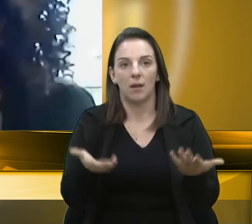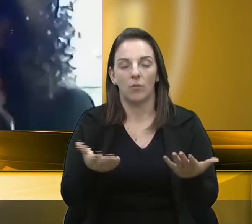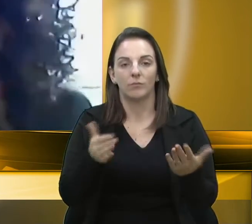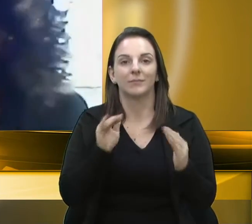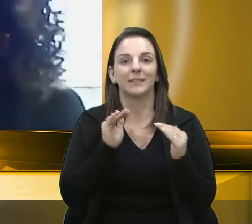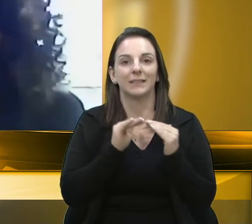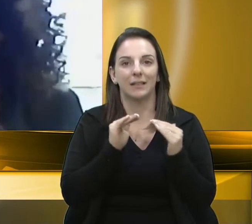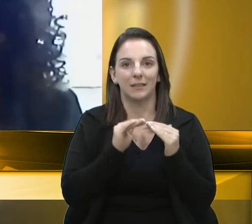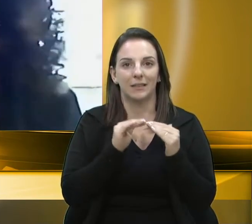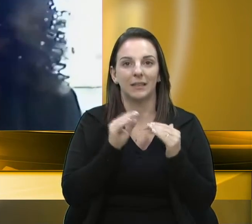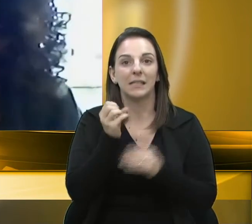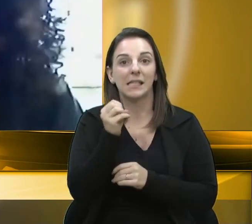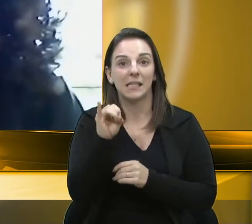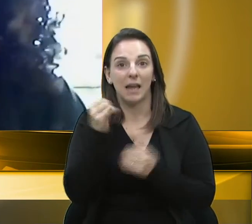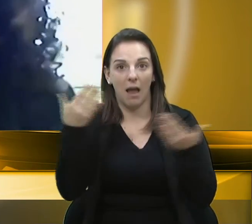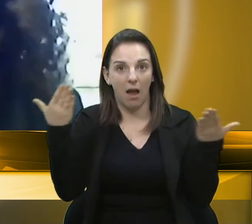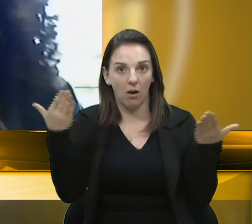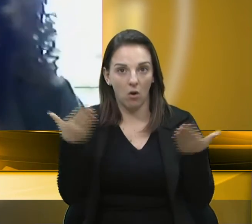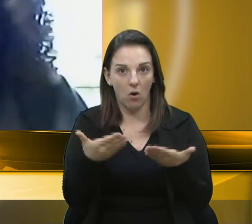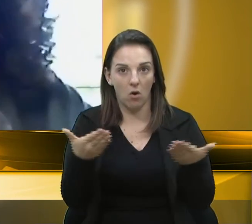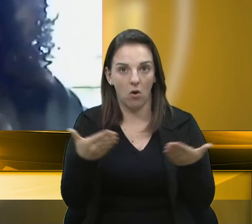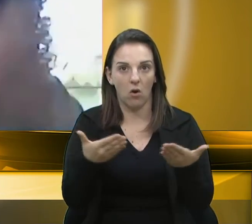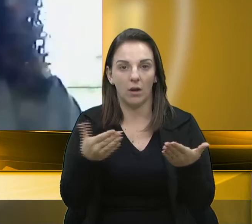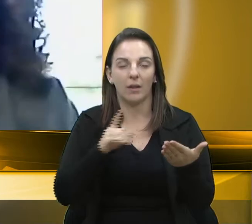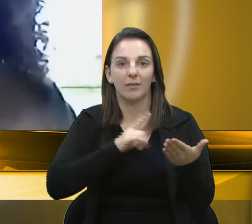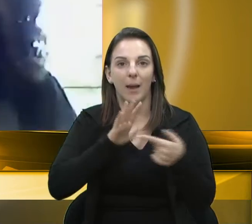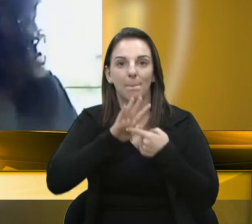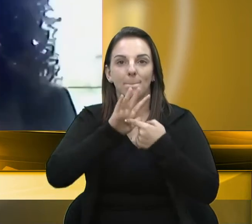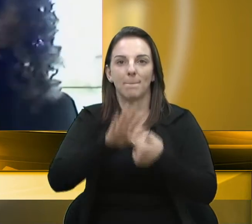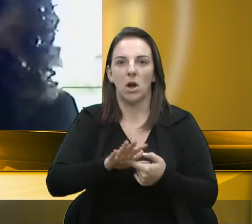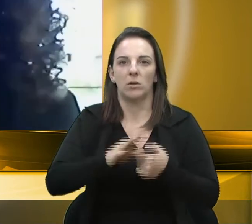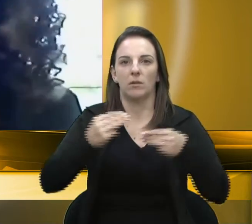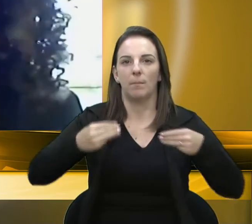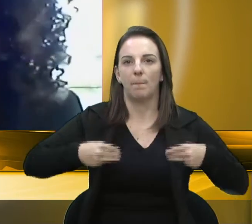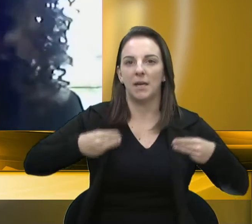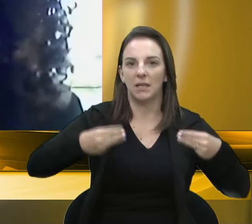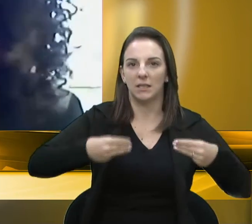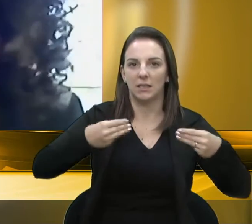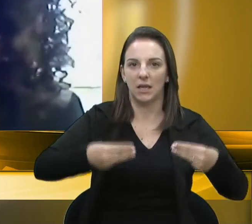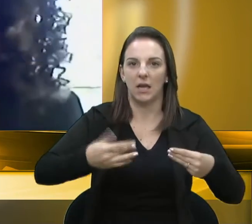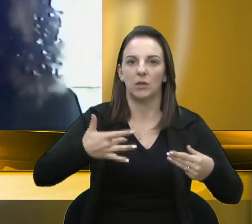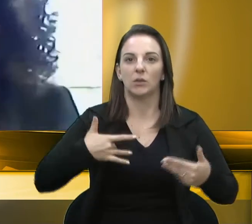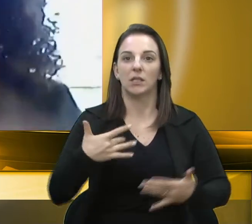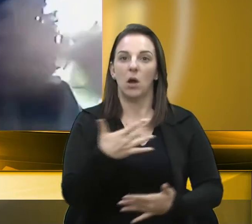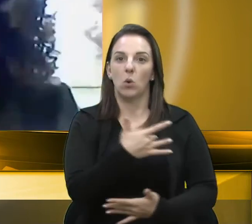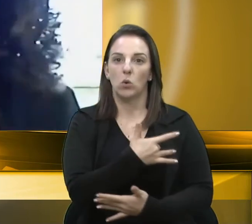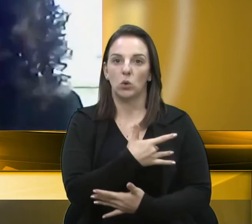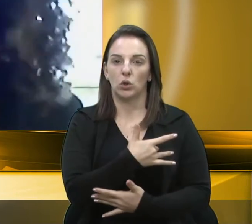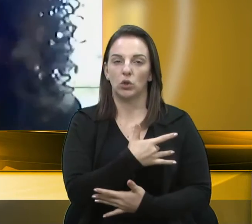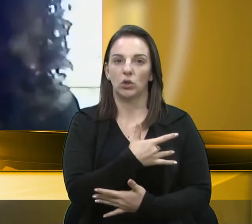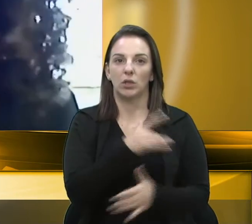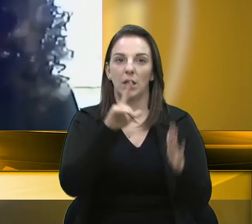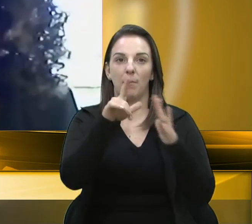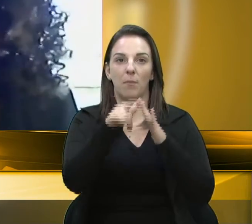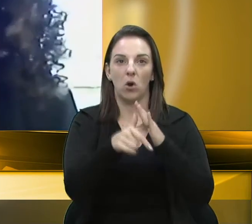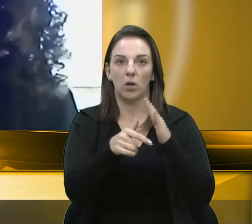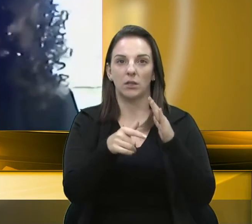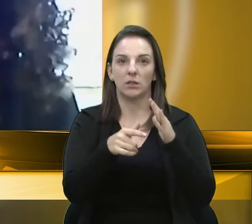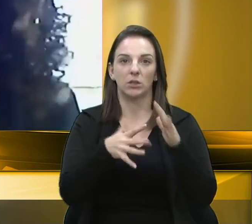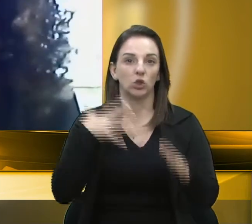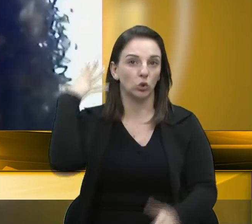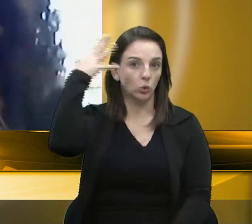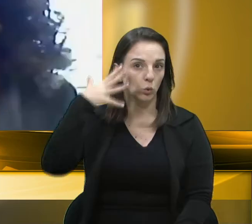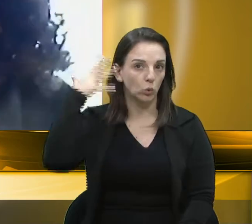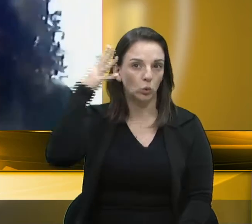há esse indicativo do Ministério da Saúde, incrivelmente, depois do discurso do Lula, que a gente gosta tanto de criticar aqui